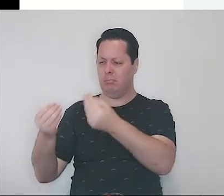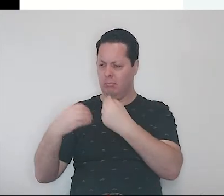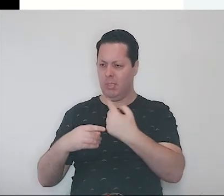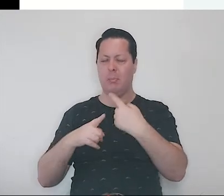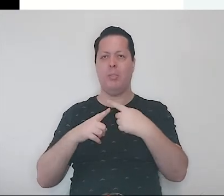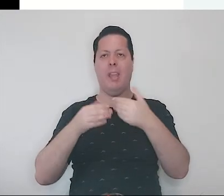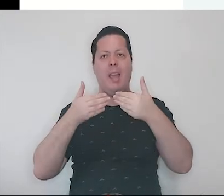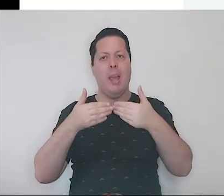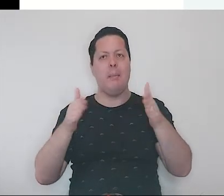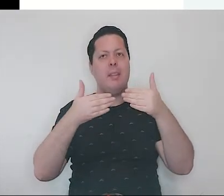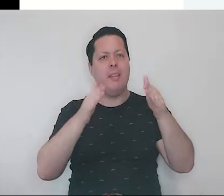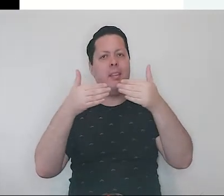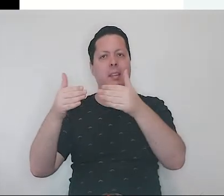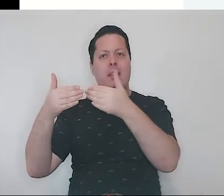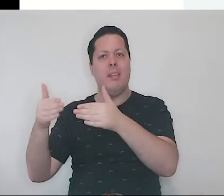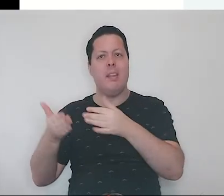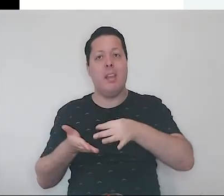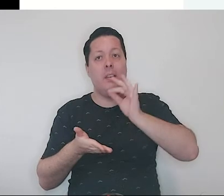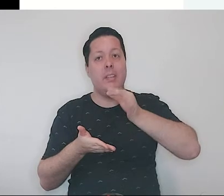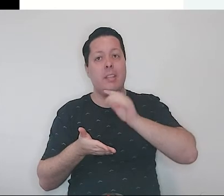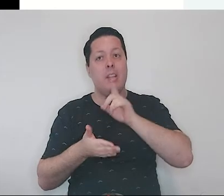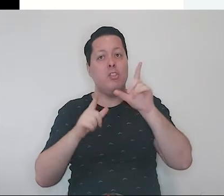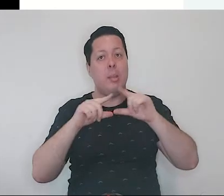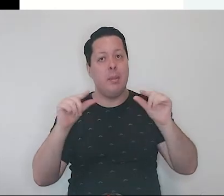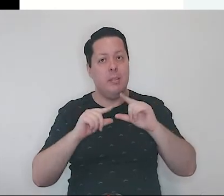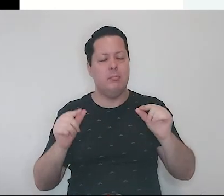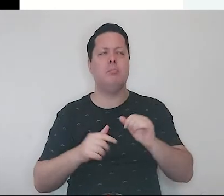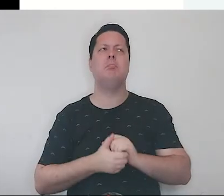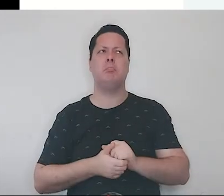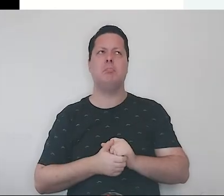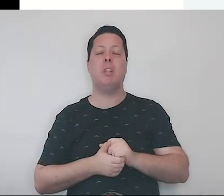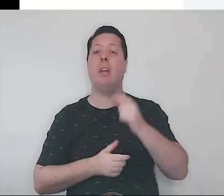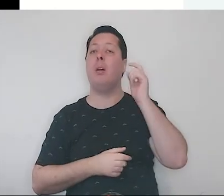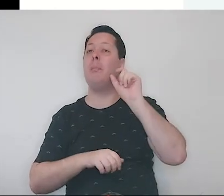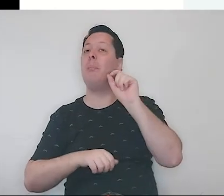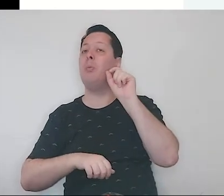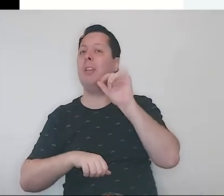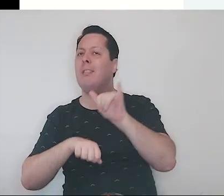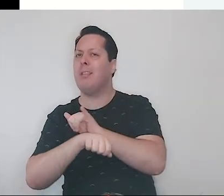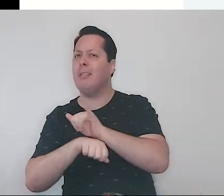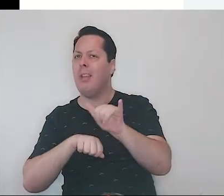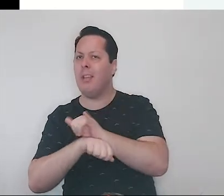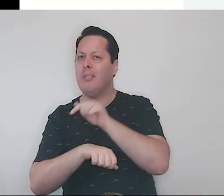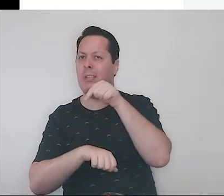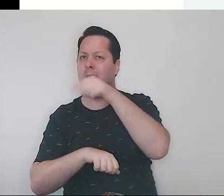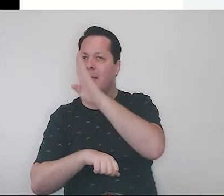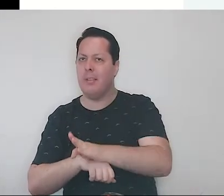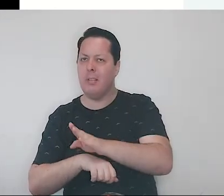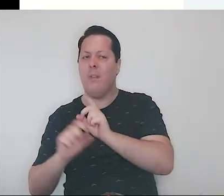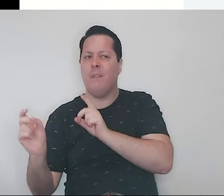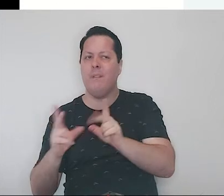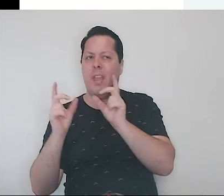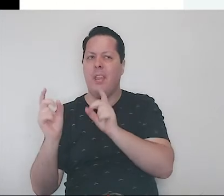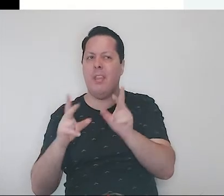Japão. Os brasileiros pensaram em vender café, grande quantidade de café